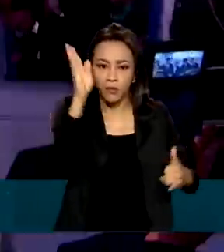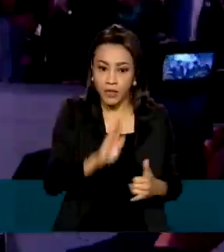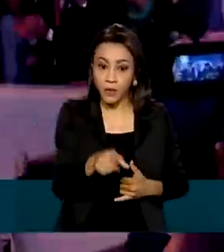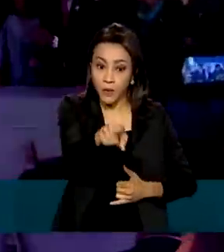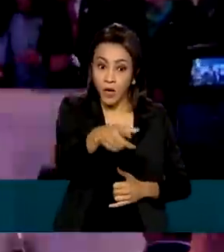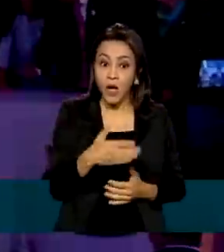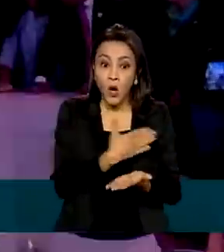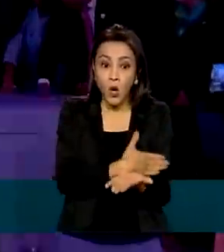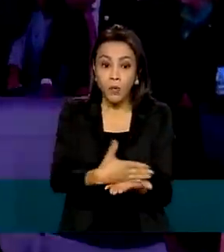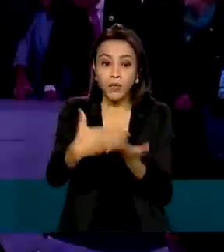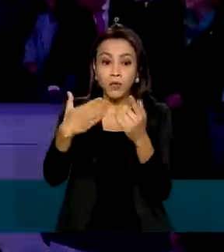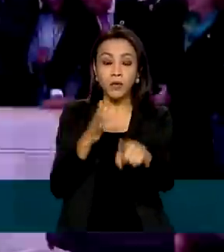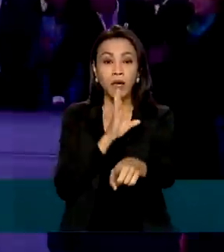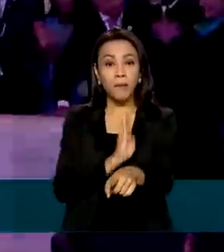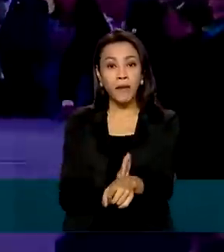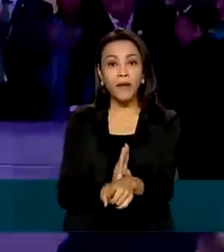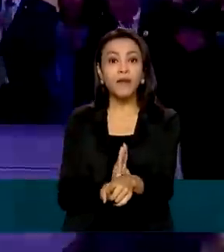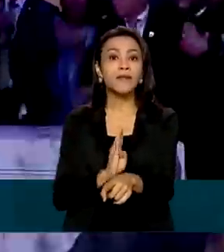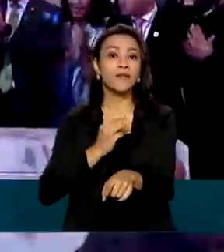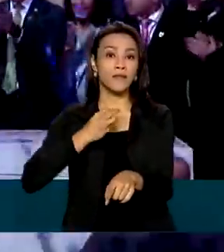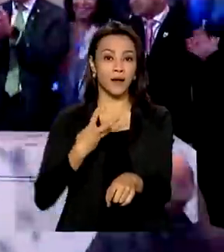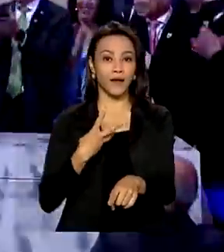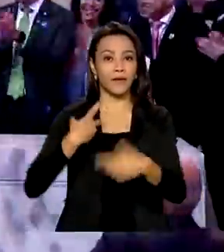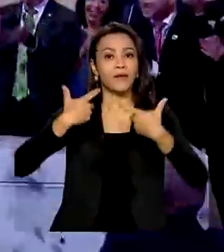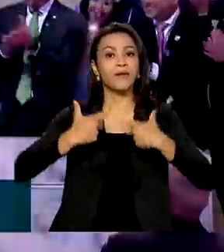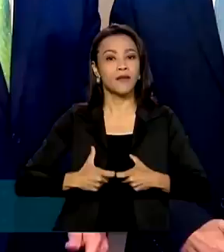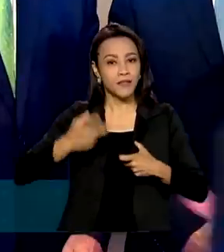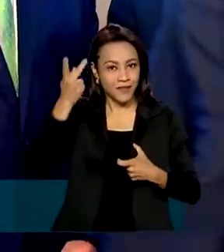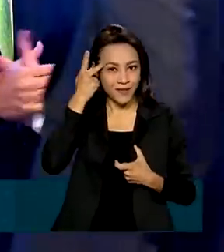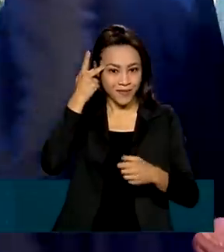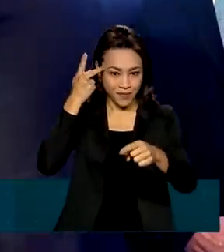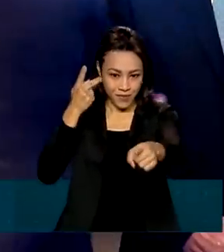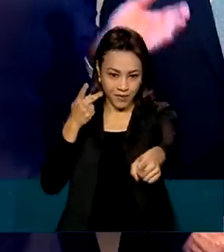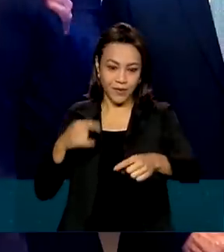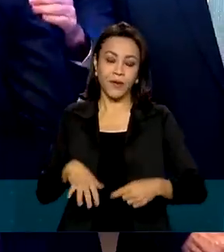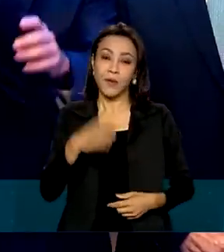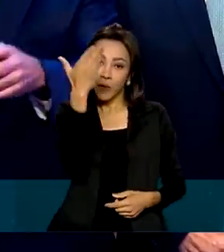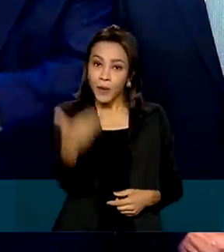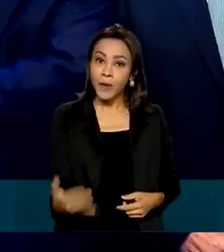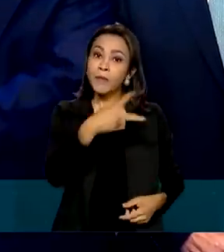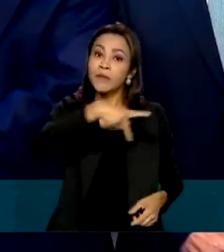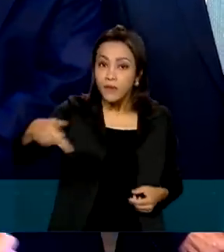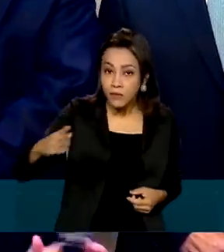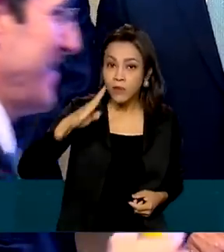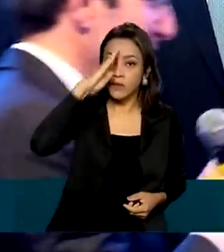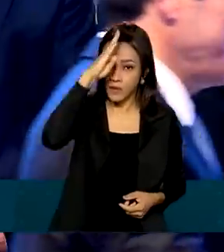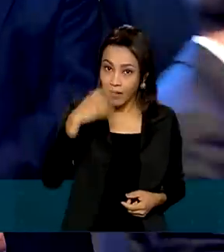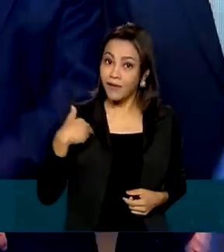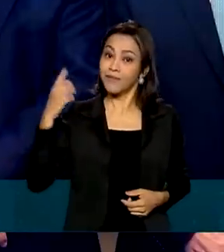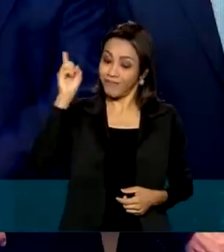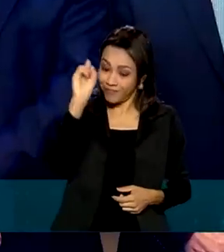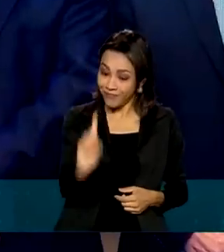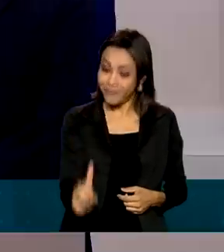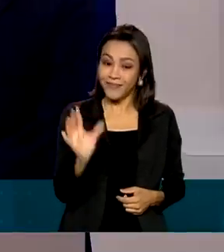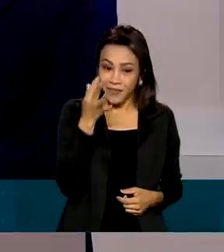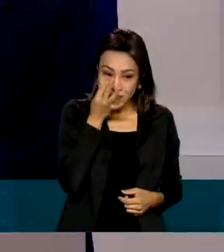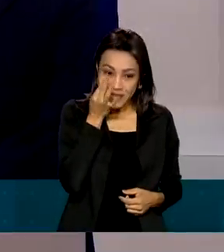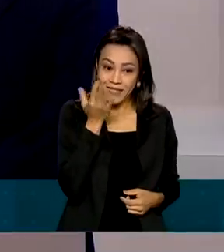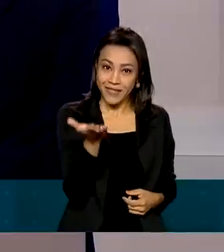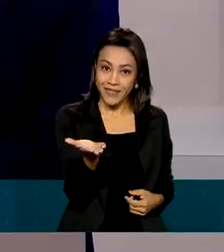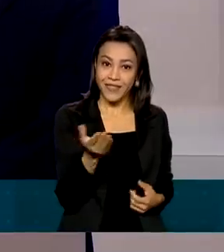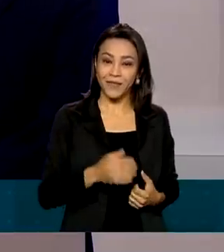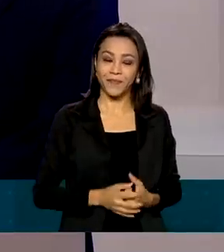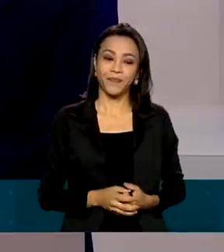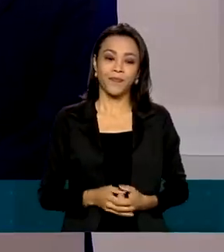aconteceu na B3, inaugurando a oferta de ações. O presidente Jair Bolsonaro participou da cerimônia. A